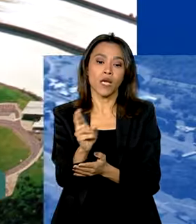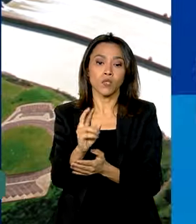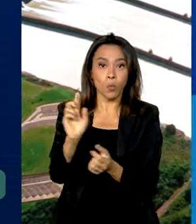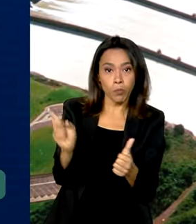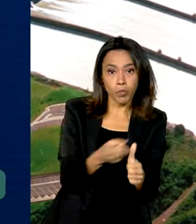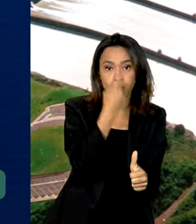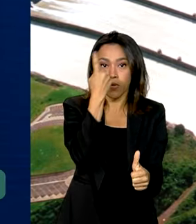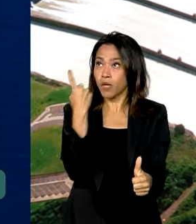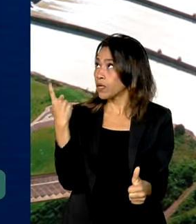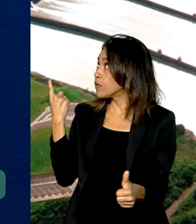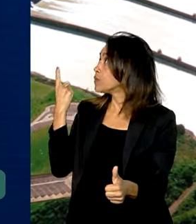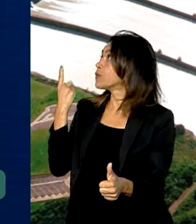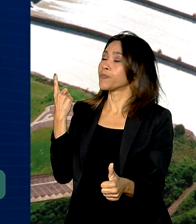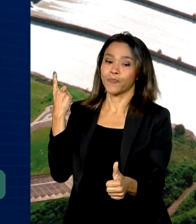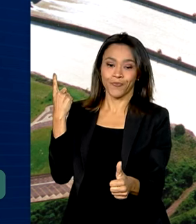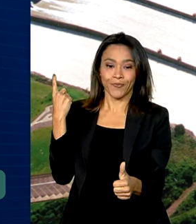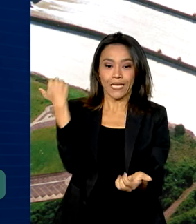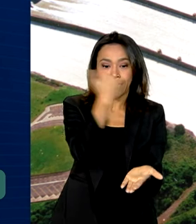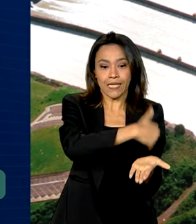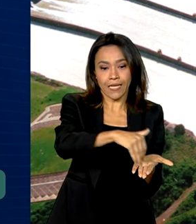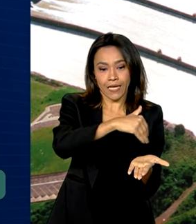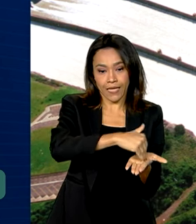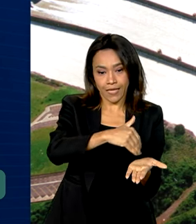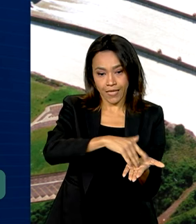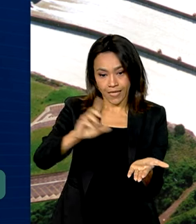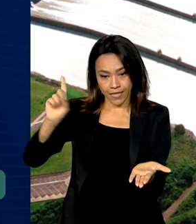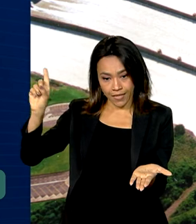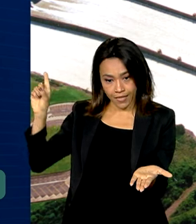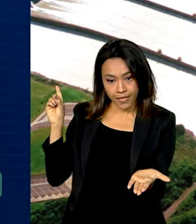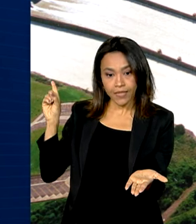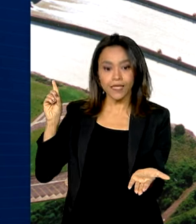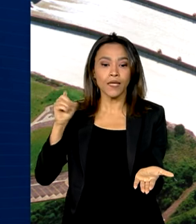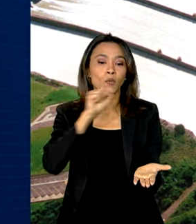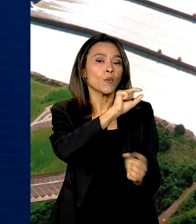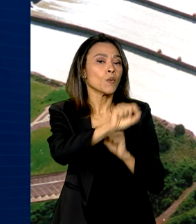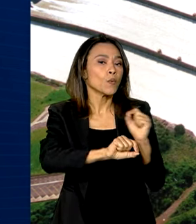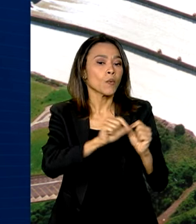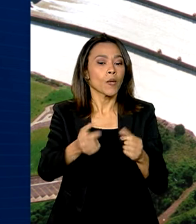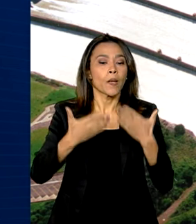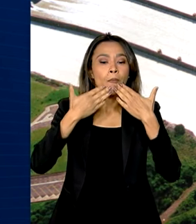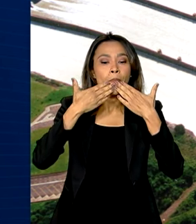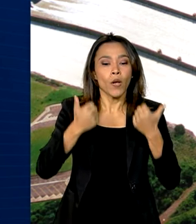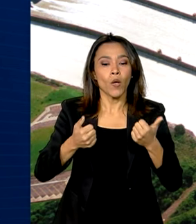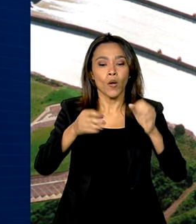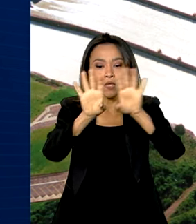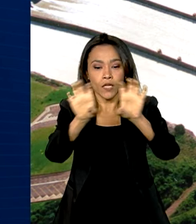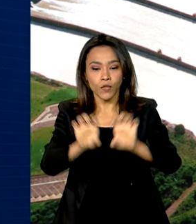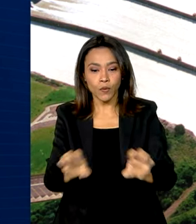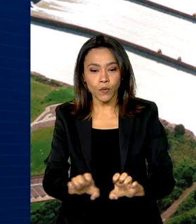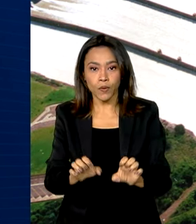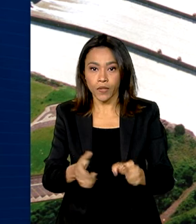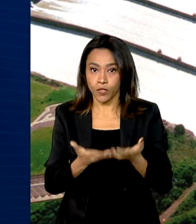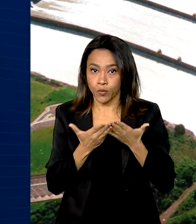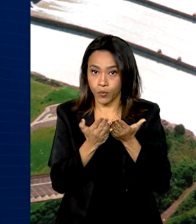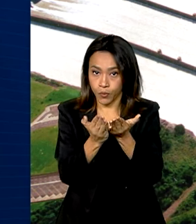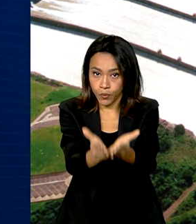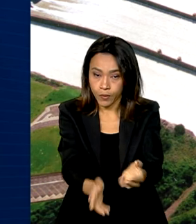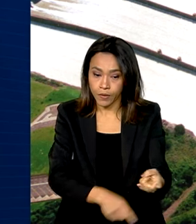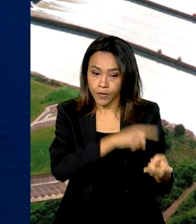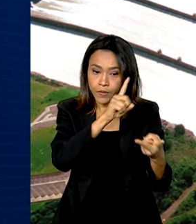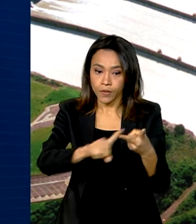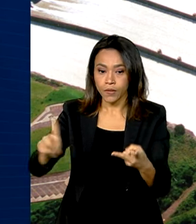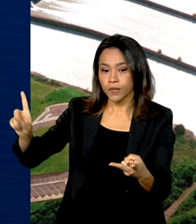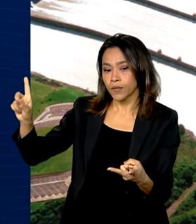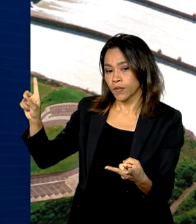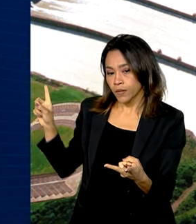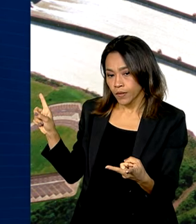primeiro, firmado com a Secretaria de Estado de Obras Públicas, inclui a melhoria da infraestrutura viária, implantação do